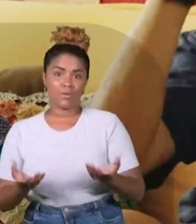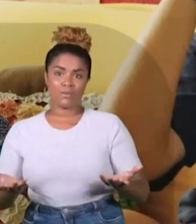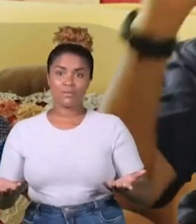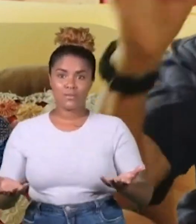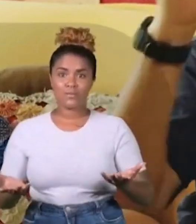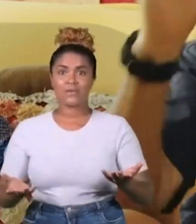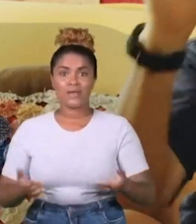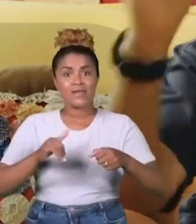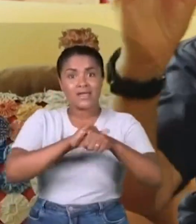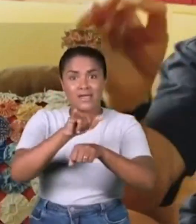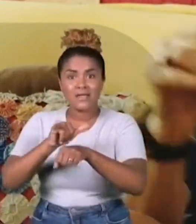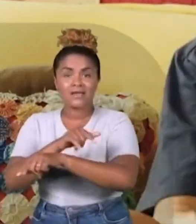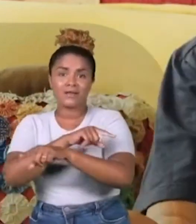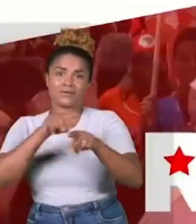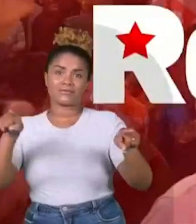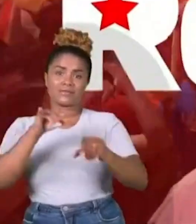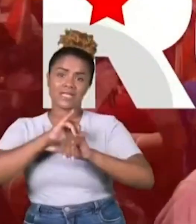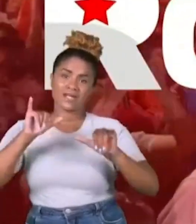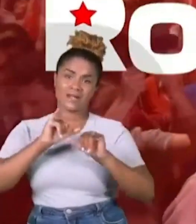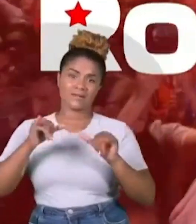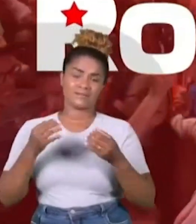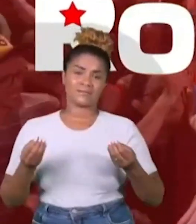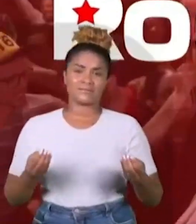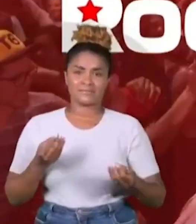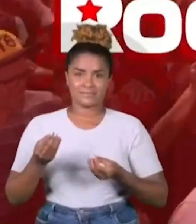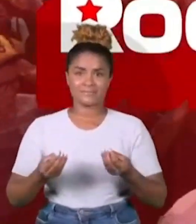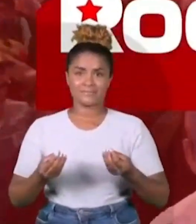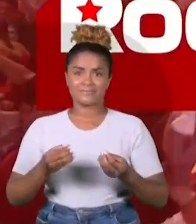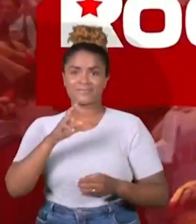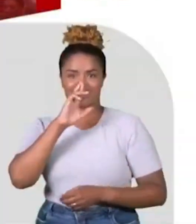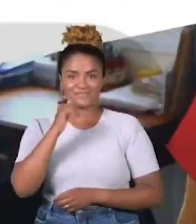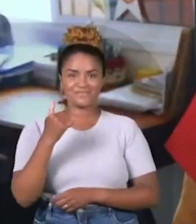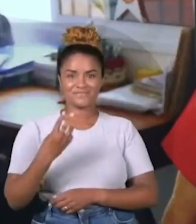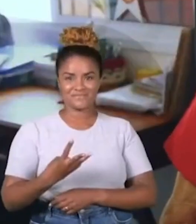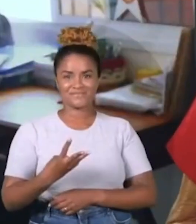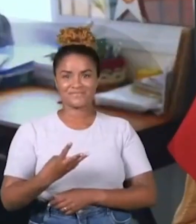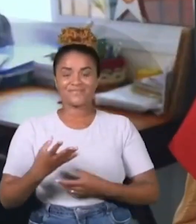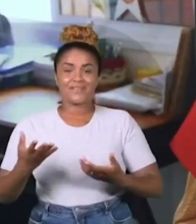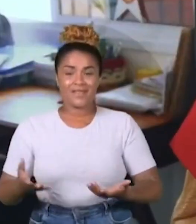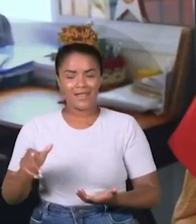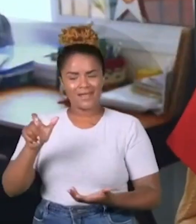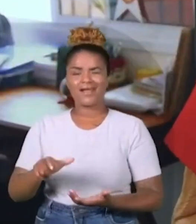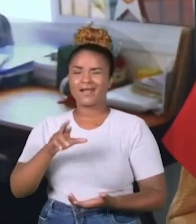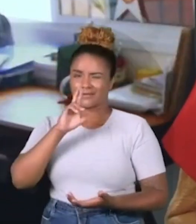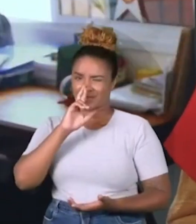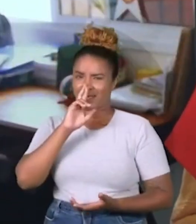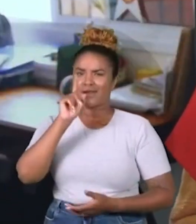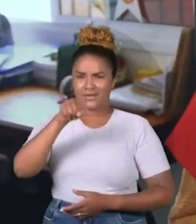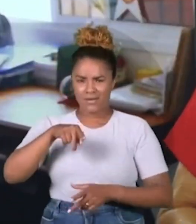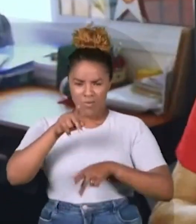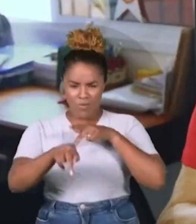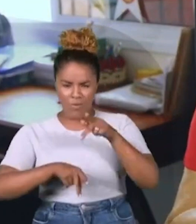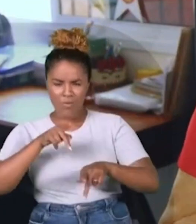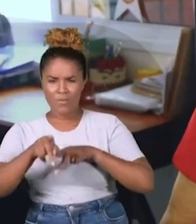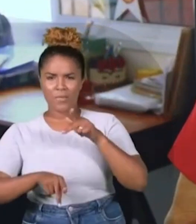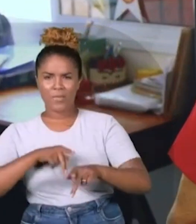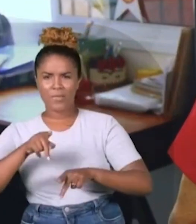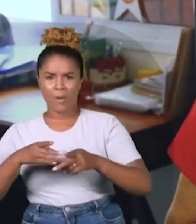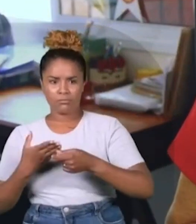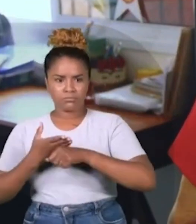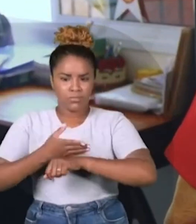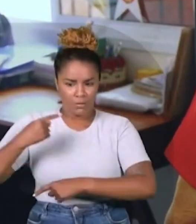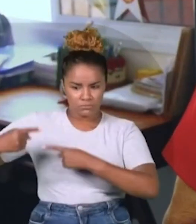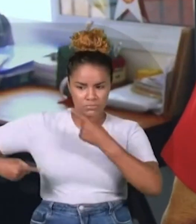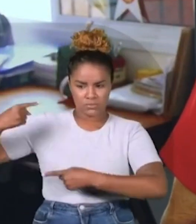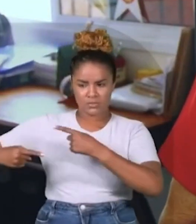ainda fazer propaganda disso. Rogério é um homem do povo, não entrou na